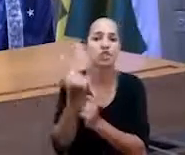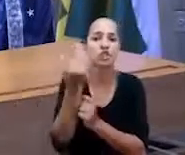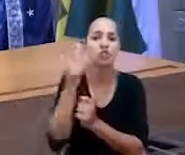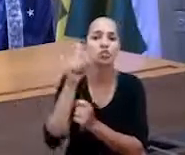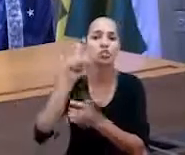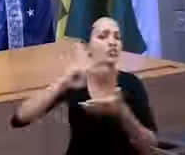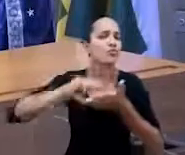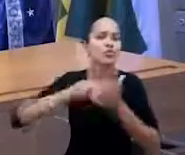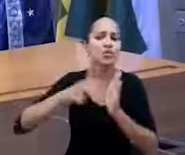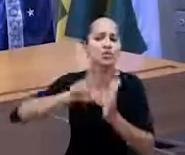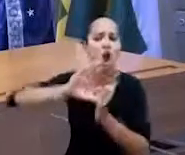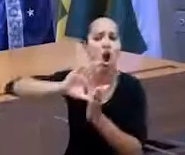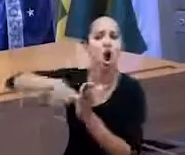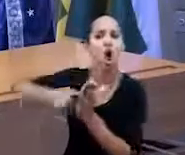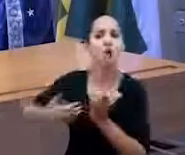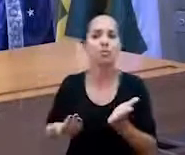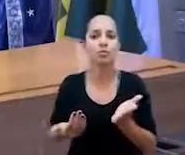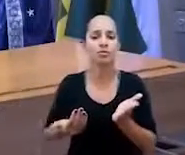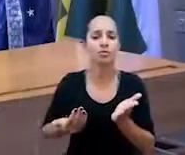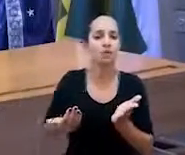Metendo a mão no nosso bolso.